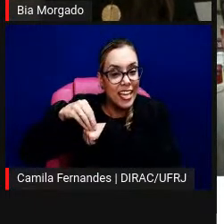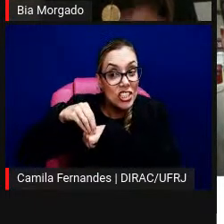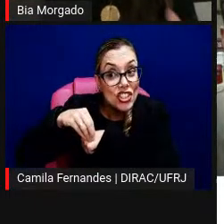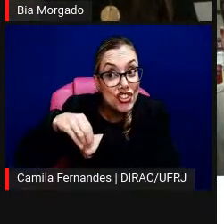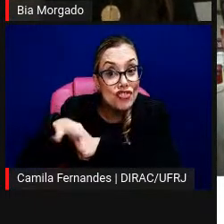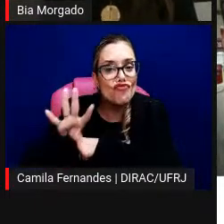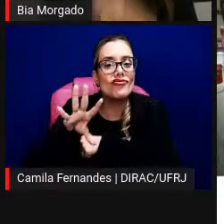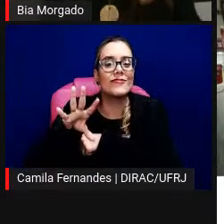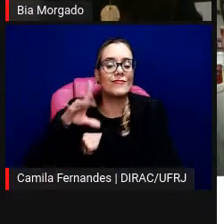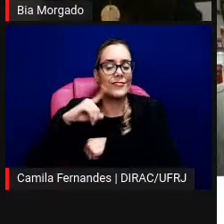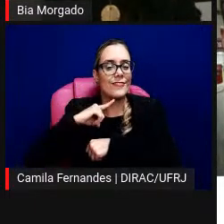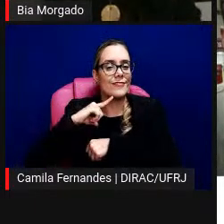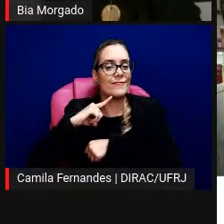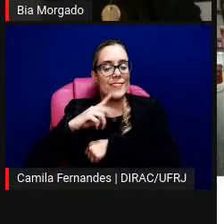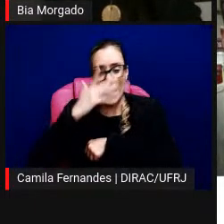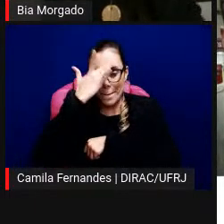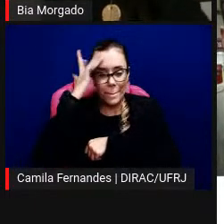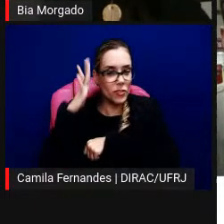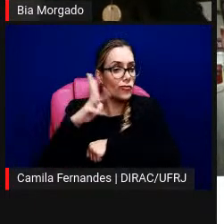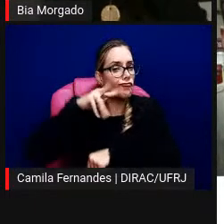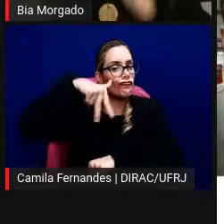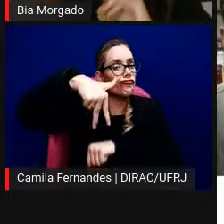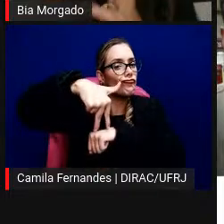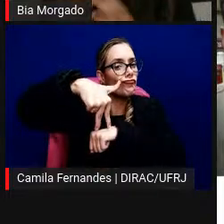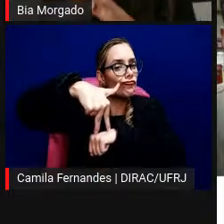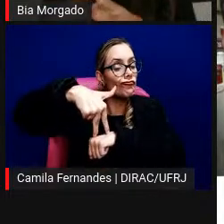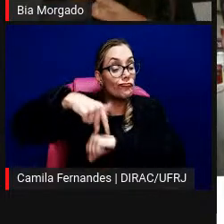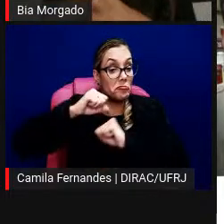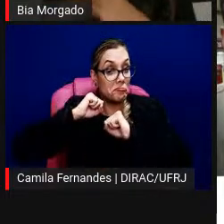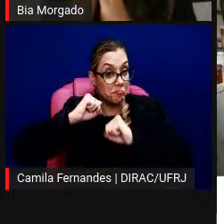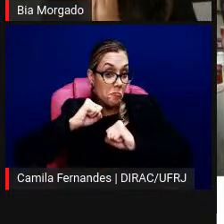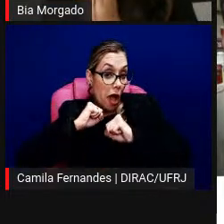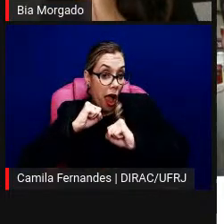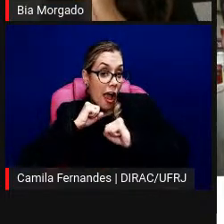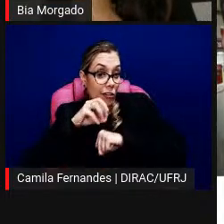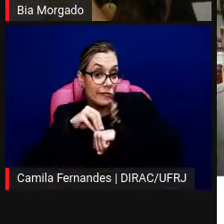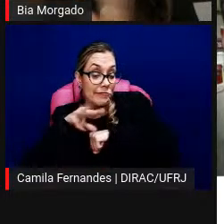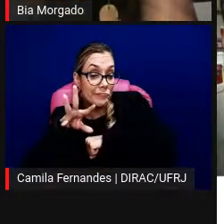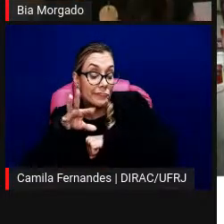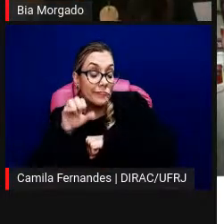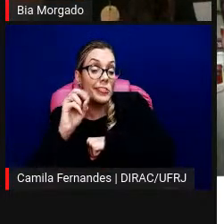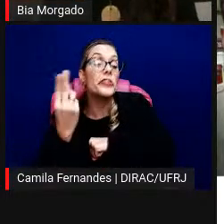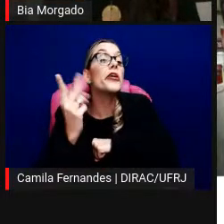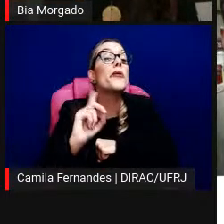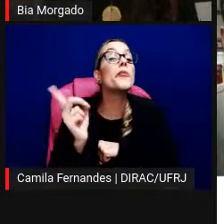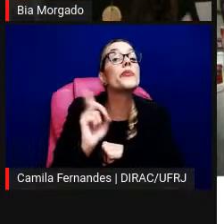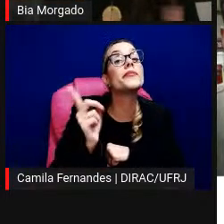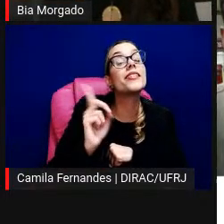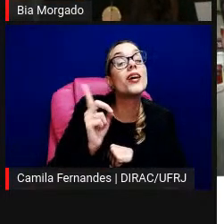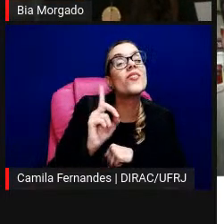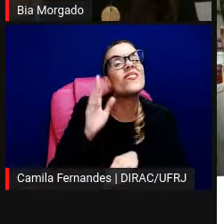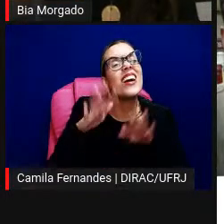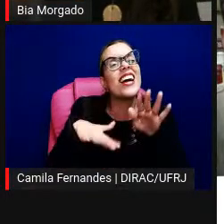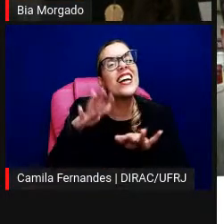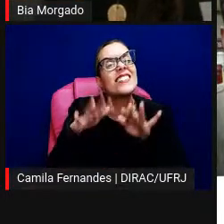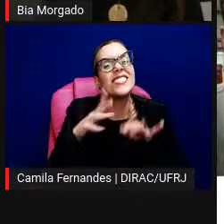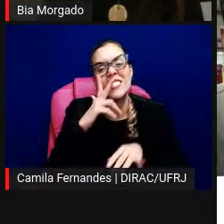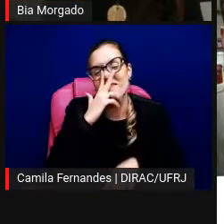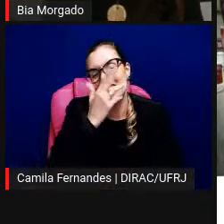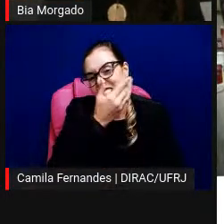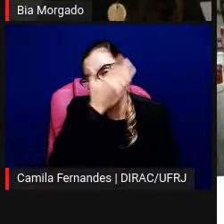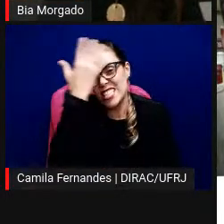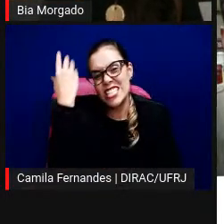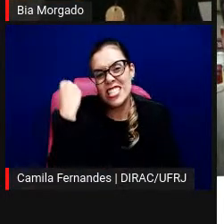educador estando ali o que que ele poderia trazer ou não será que por esse espaço de alguma forma ter sido negligenciado esquecido assim